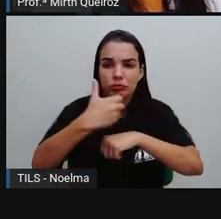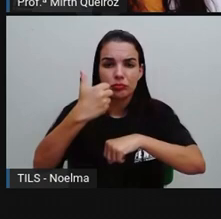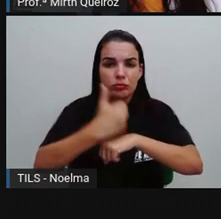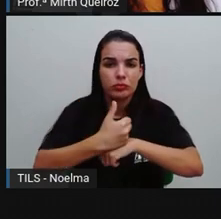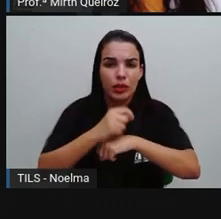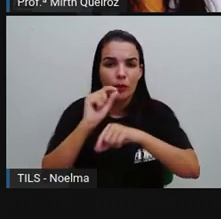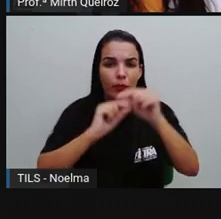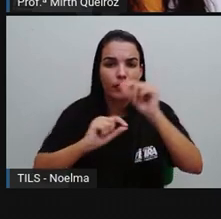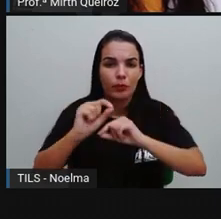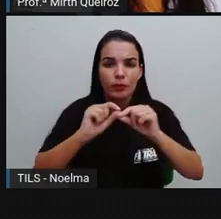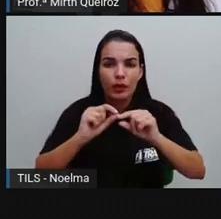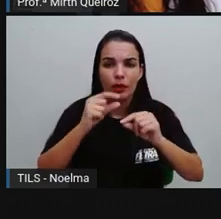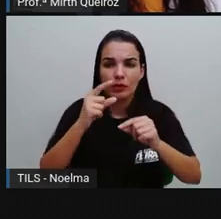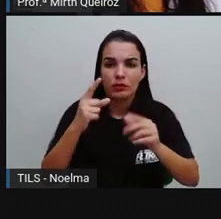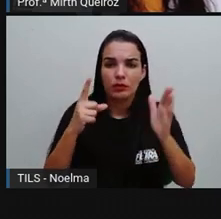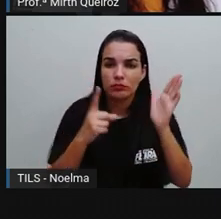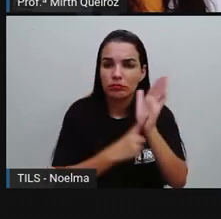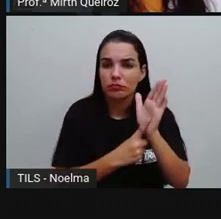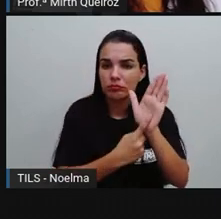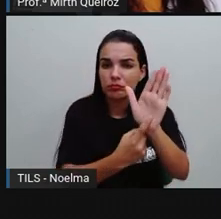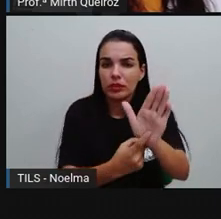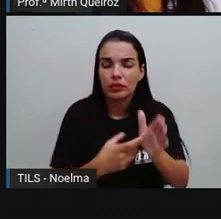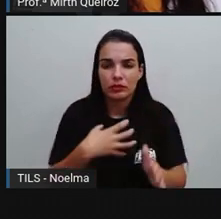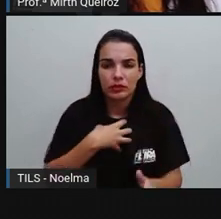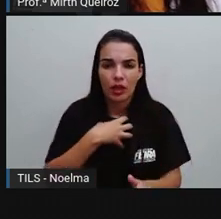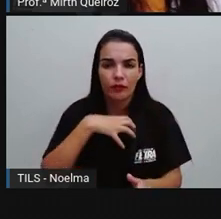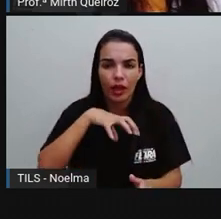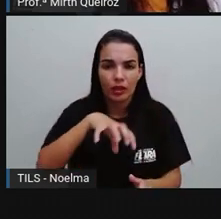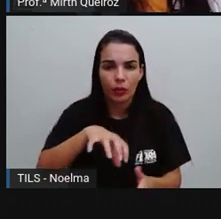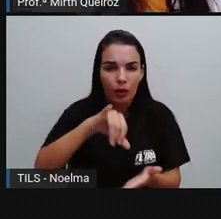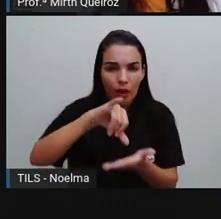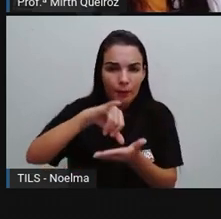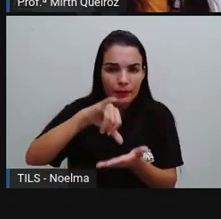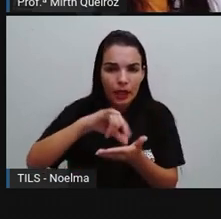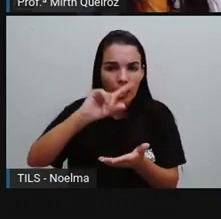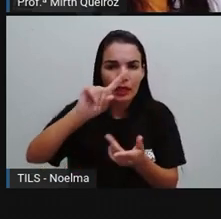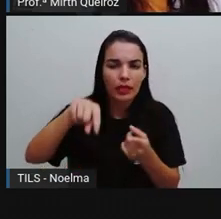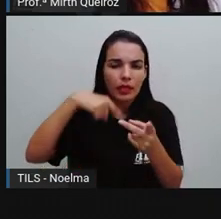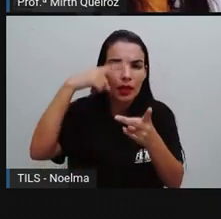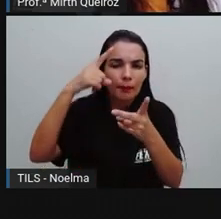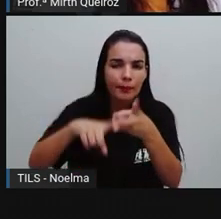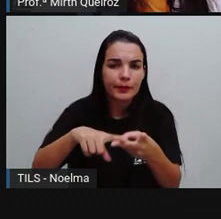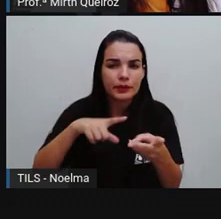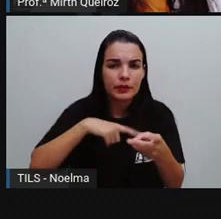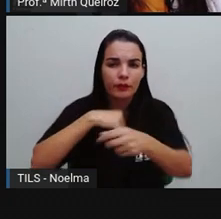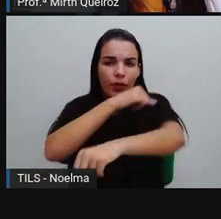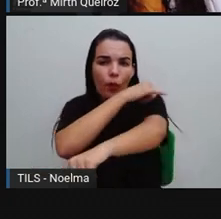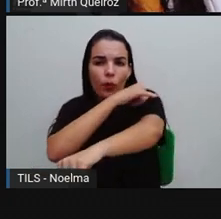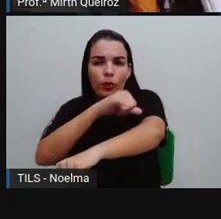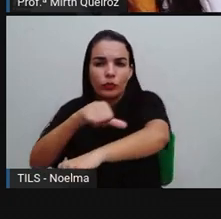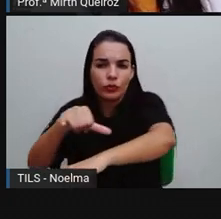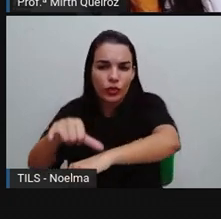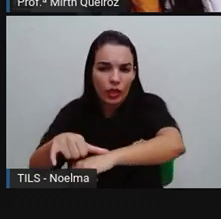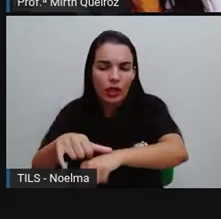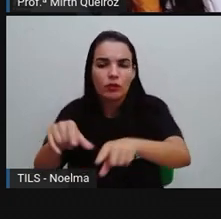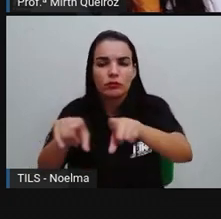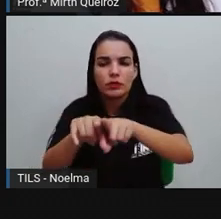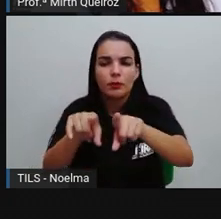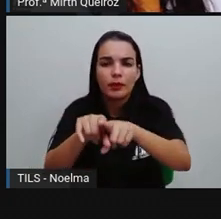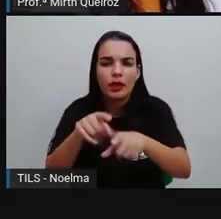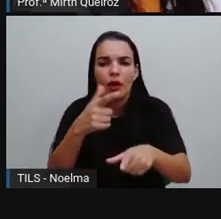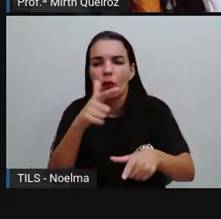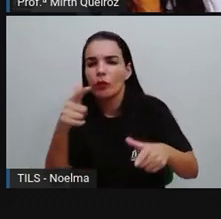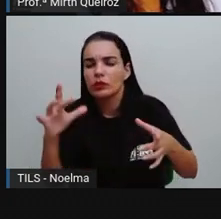capital do governo geral do Brasil, foi Salvador, e mais tarde nós tivemos também em Rio de Janeiro, né? E outras